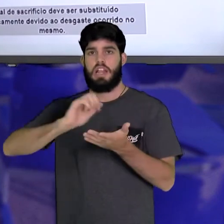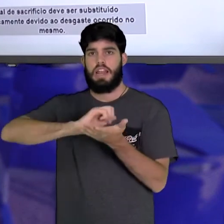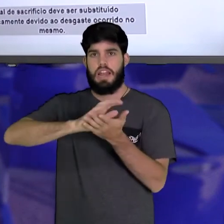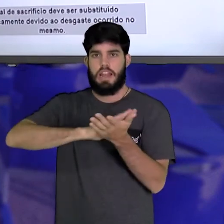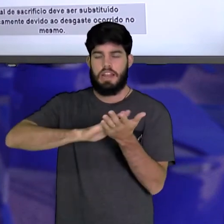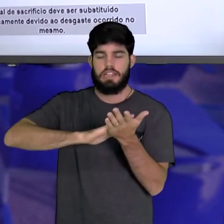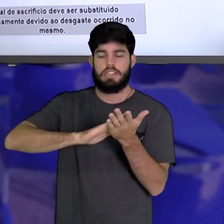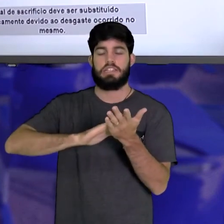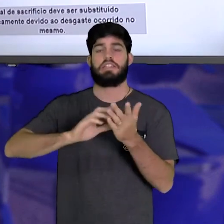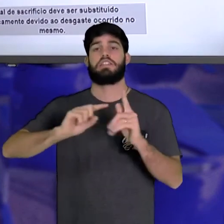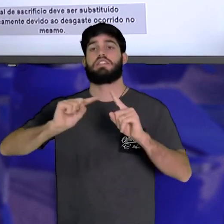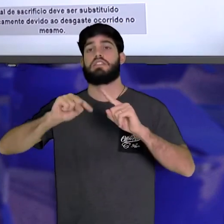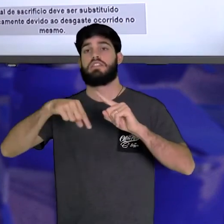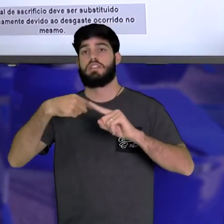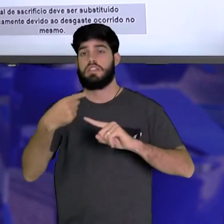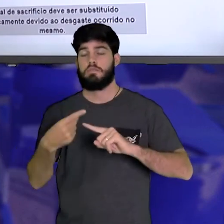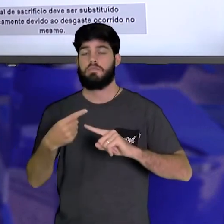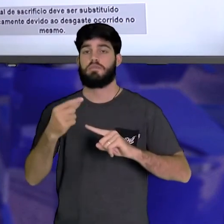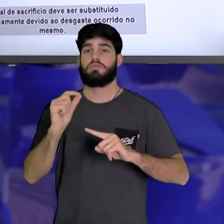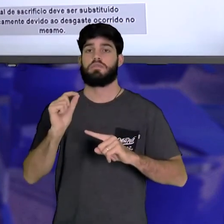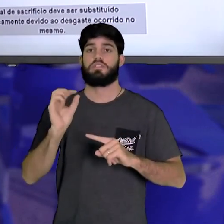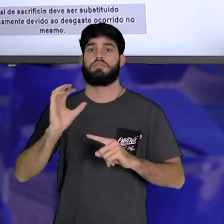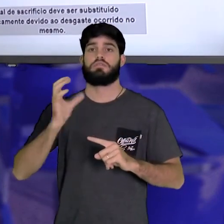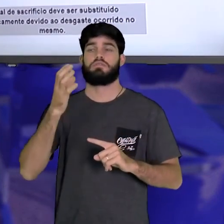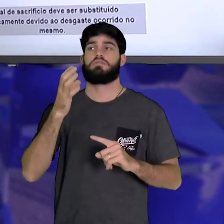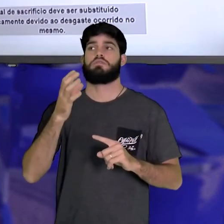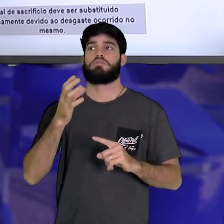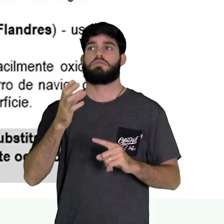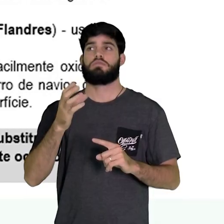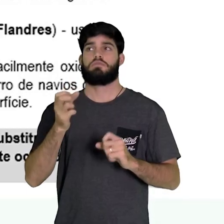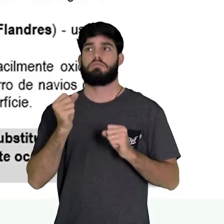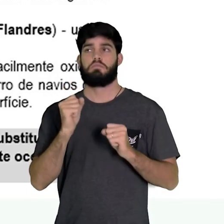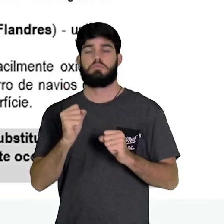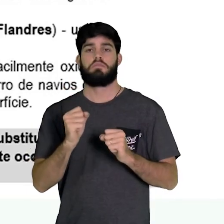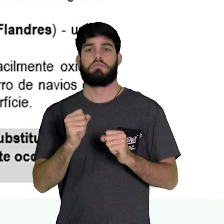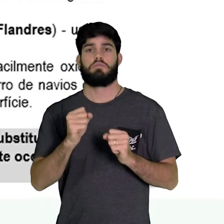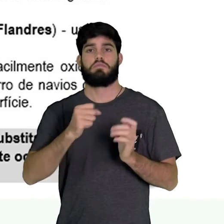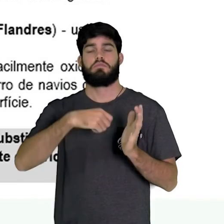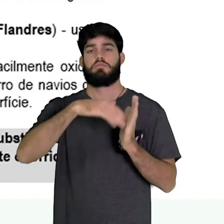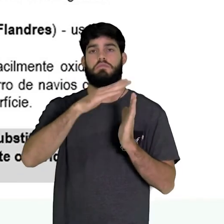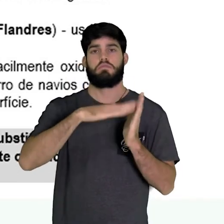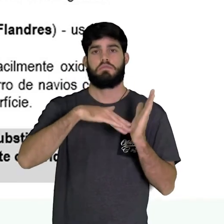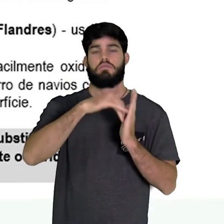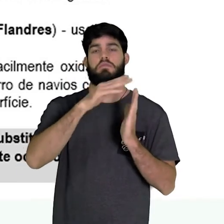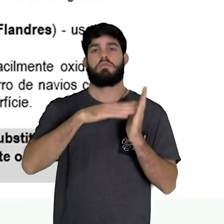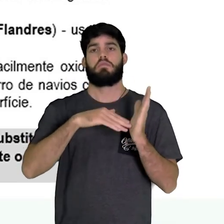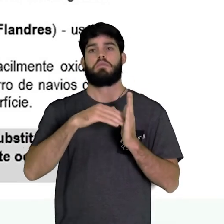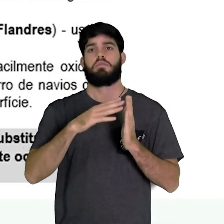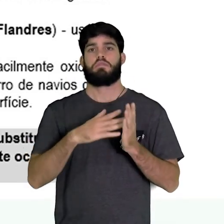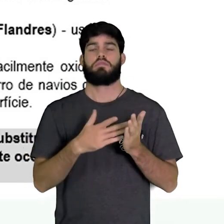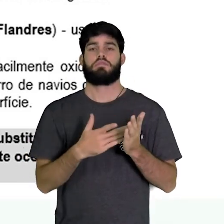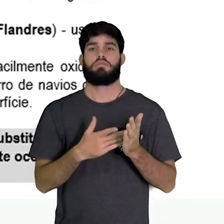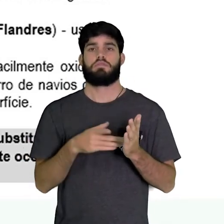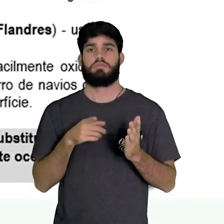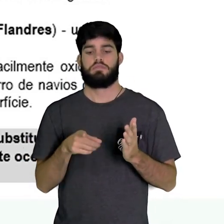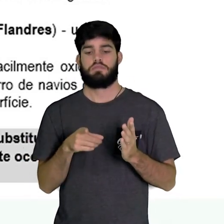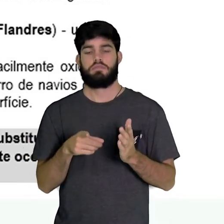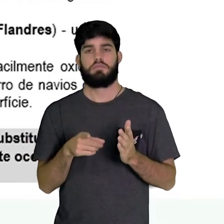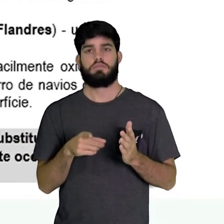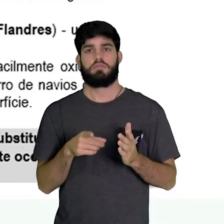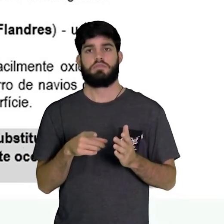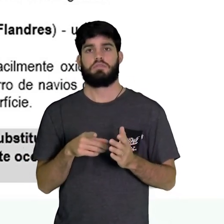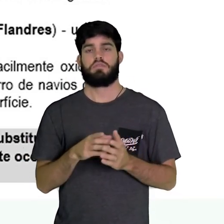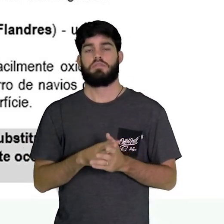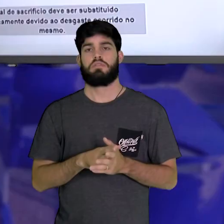gente lixa, para tirar toda aquela ferrugem, pode colocar os arcãos, que é uma tinta à base de óxido de chumbo,